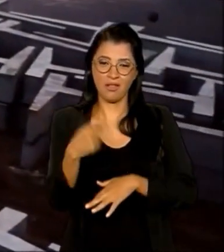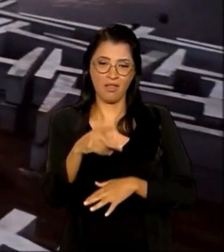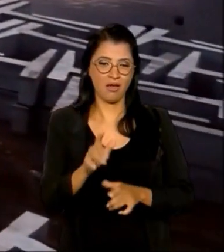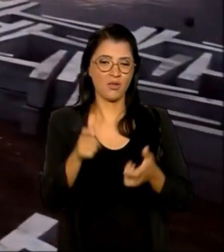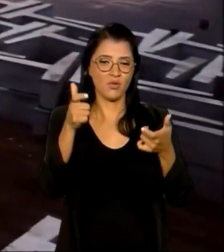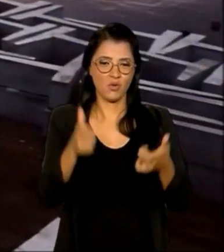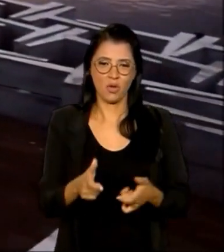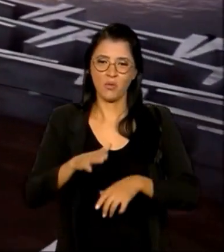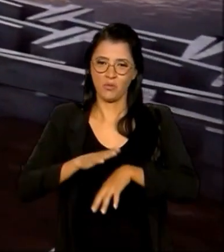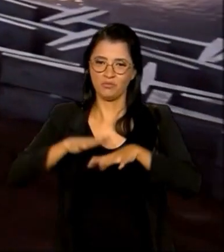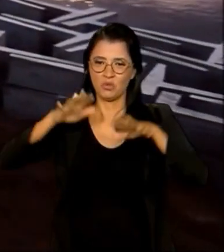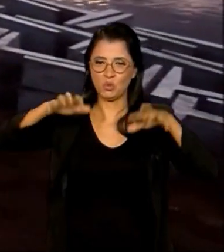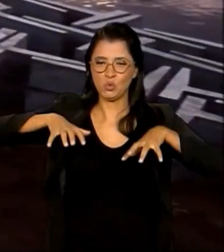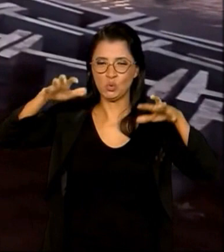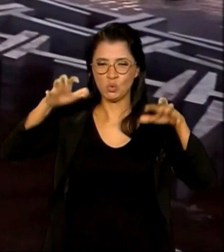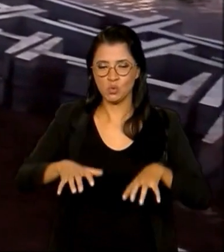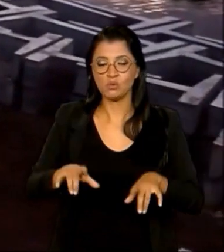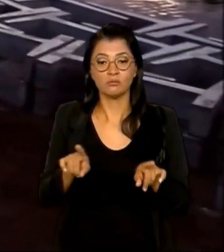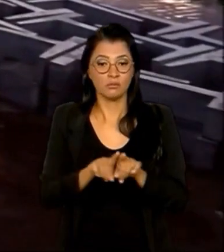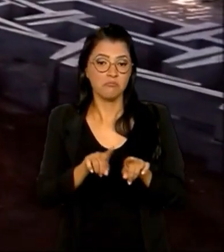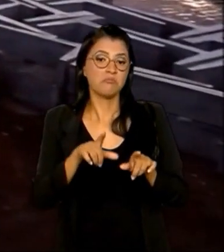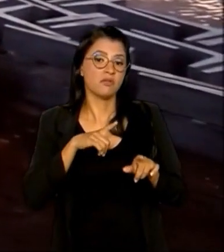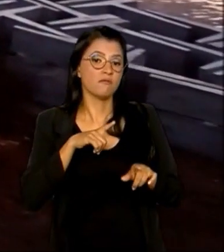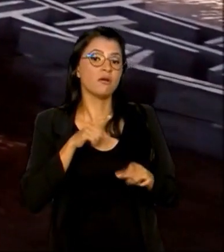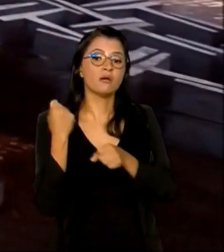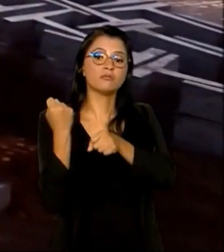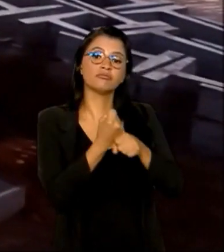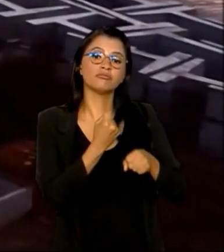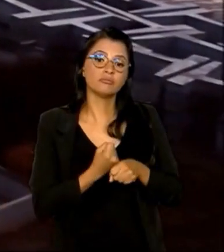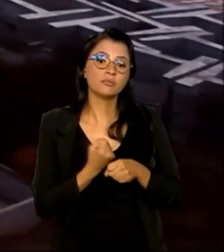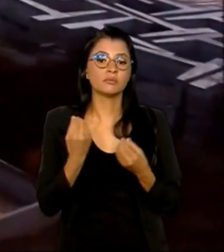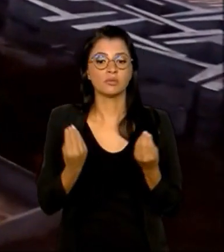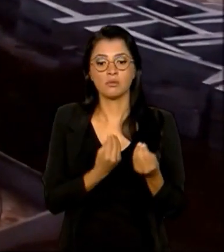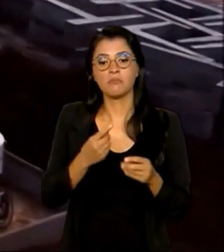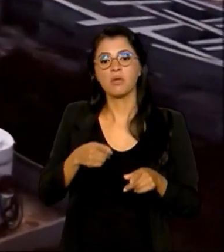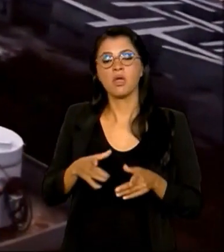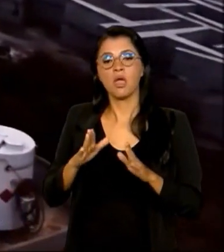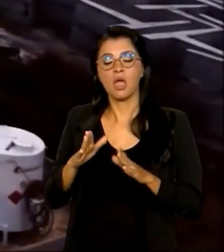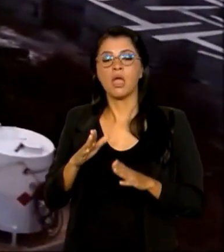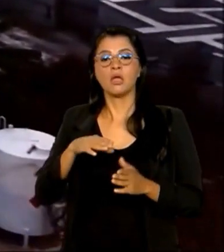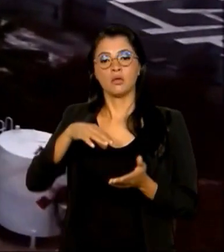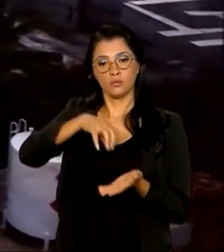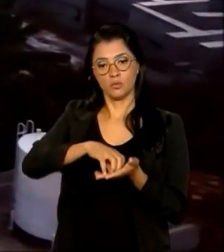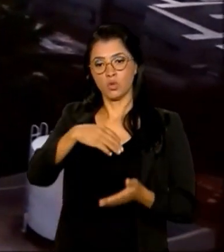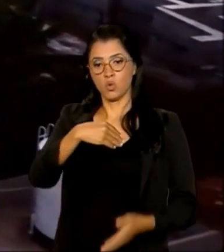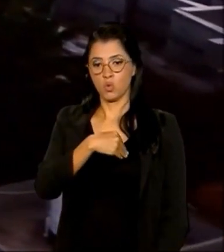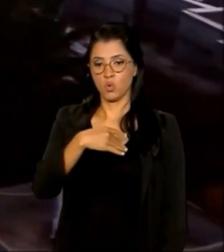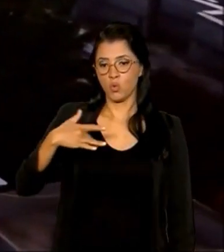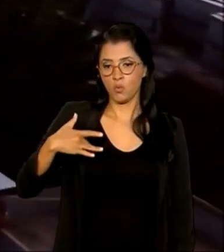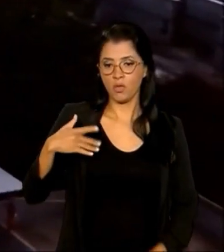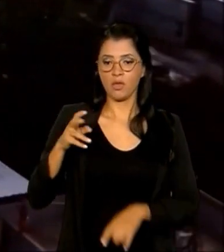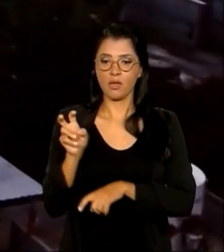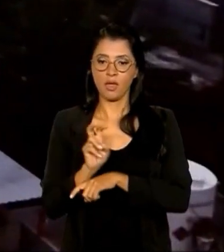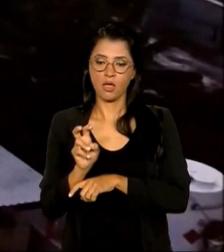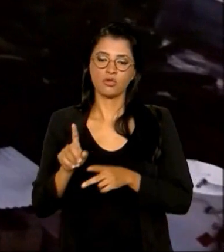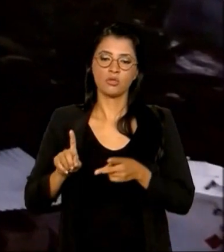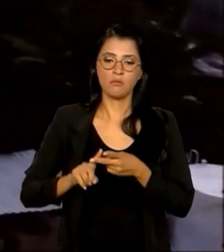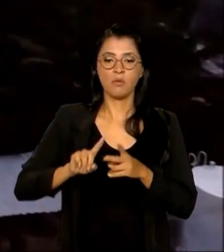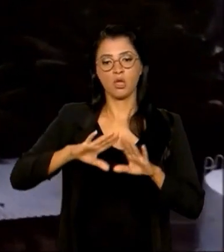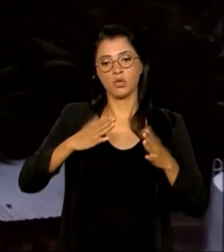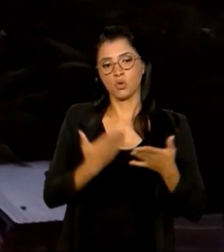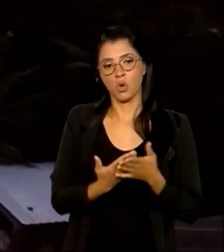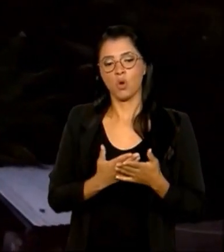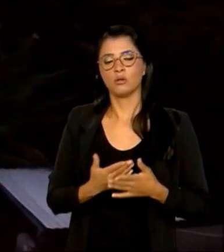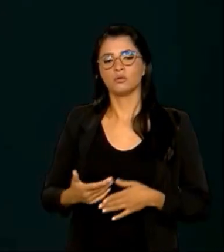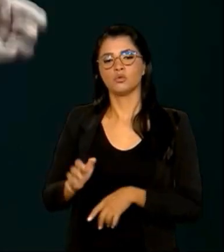região em época de chuva. Também estão previstas as construções de unidades básicas de saúde e de creches e escolas